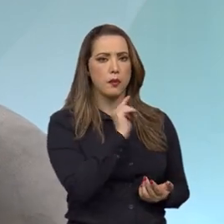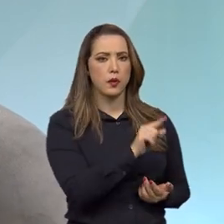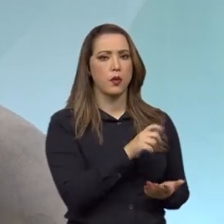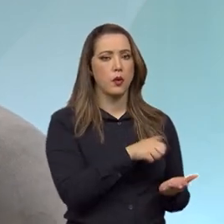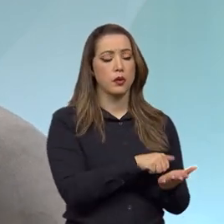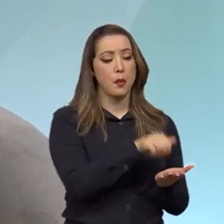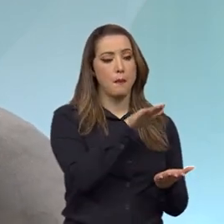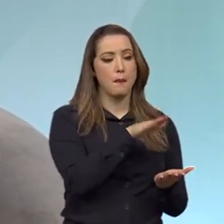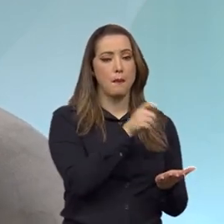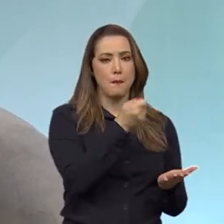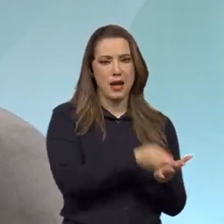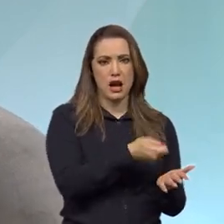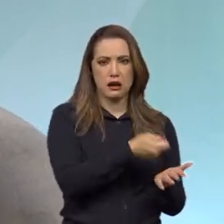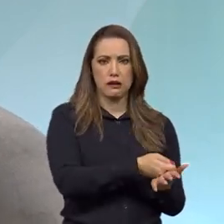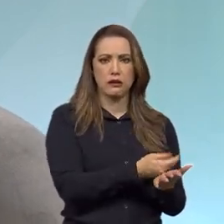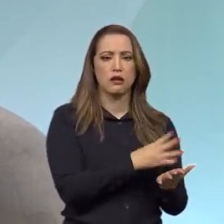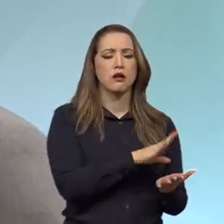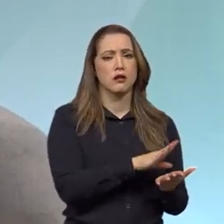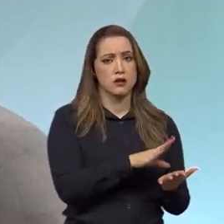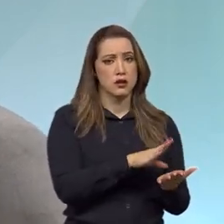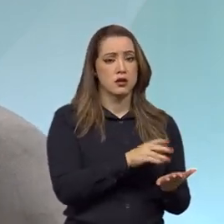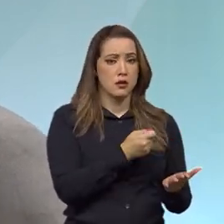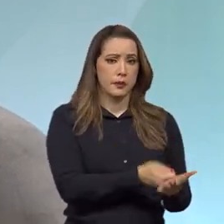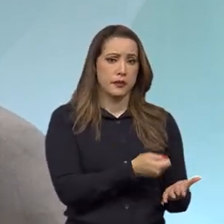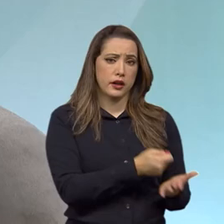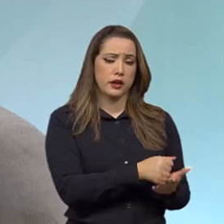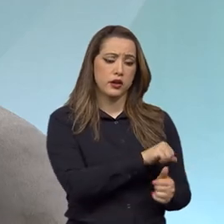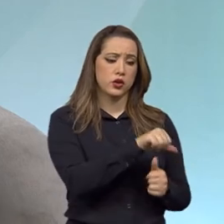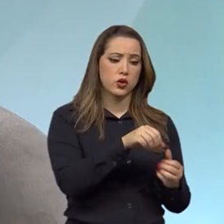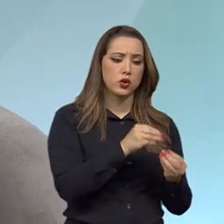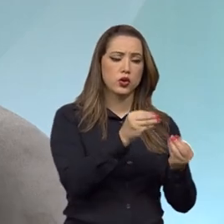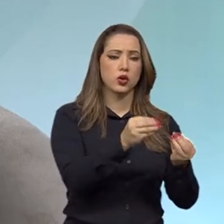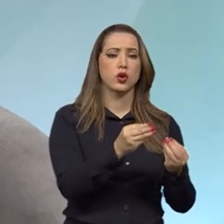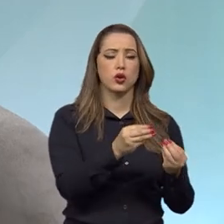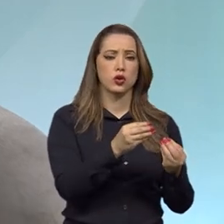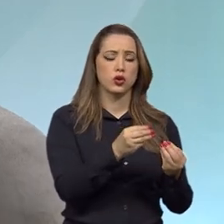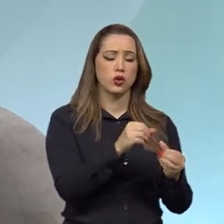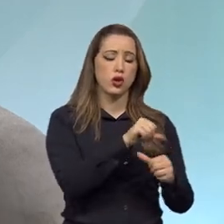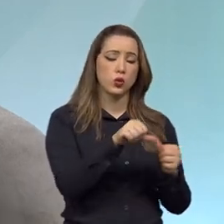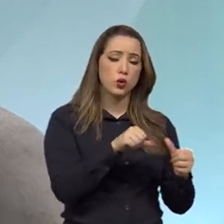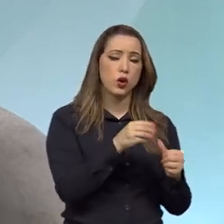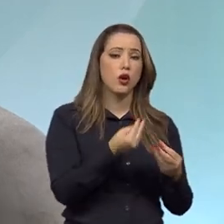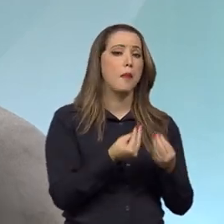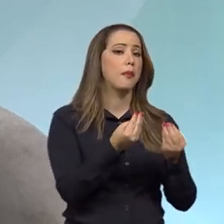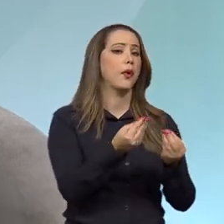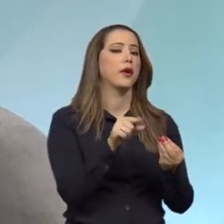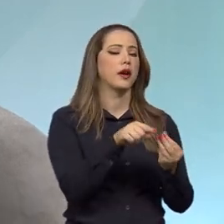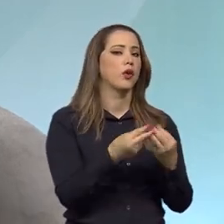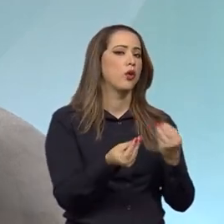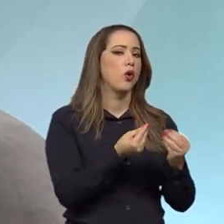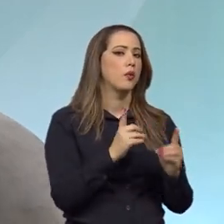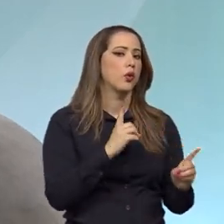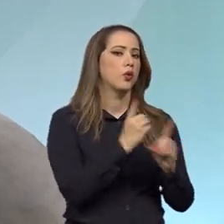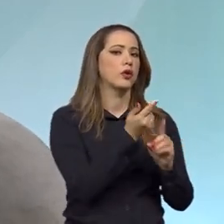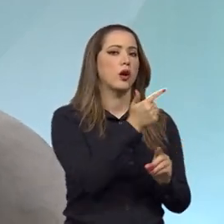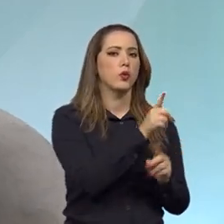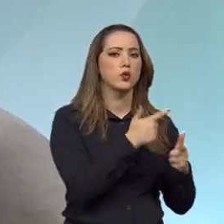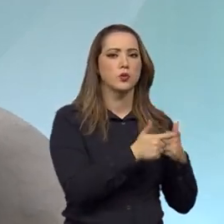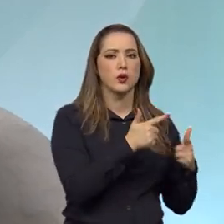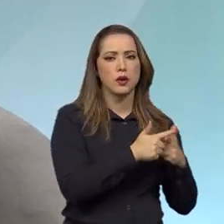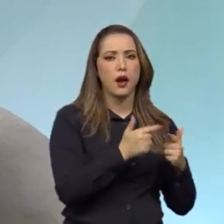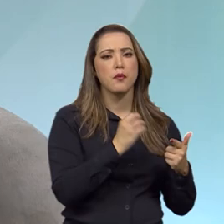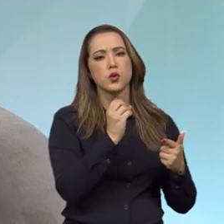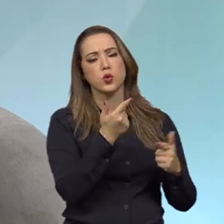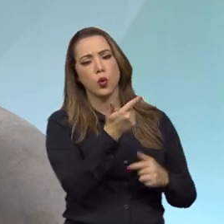Então, ela paga para isso e dá, em troca disso, uma colaboração para que se descubra algo a mais em relação a essa